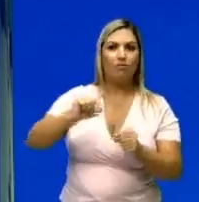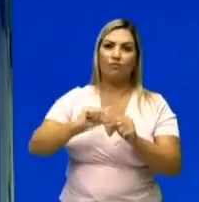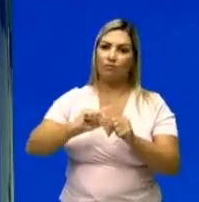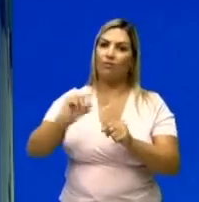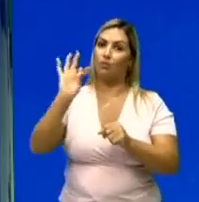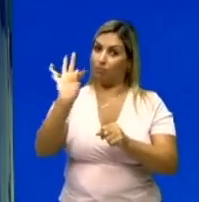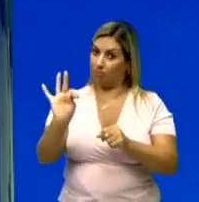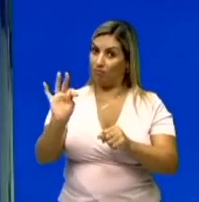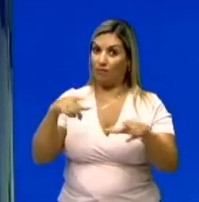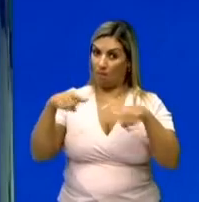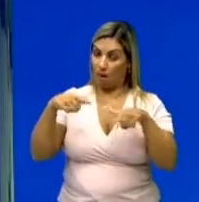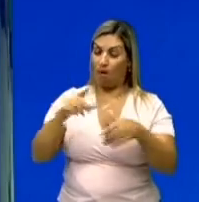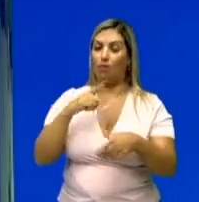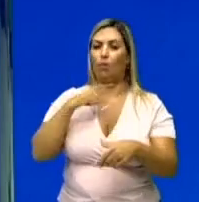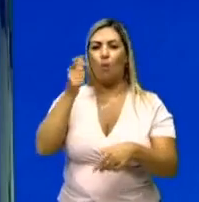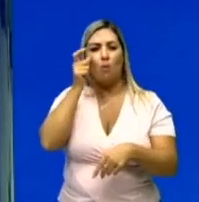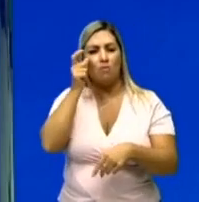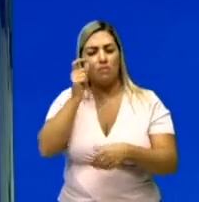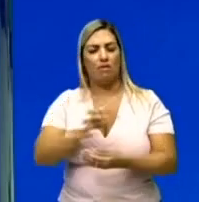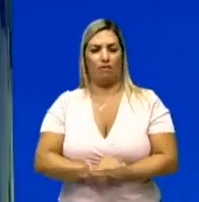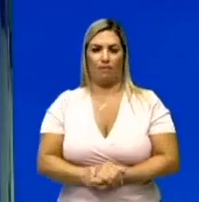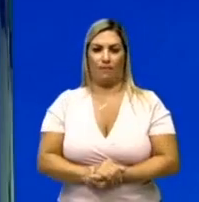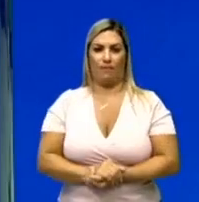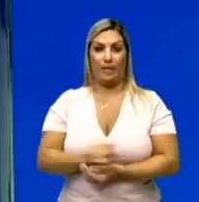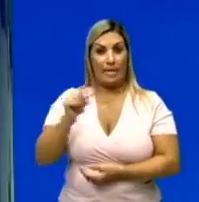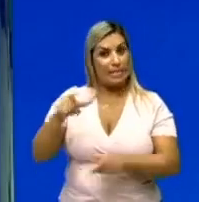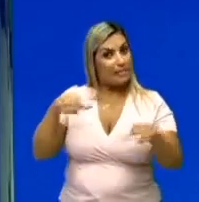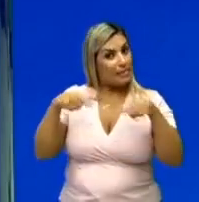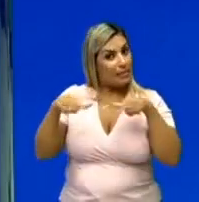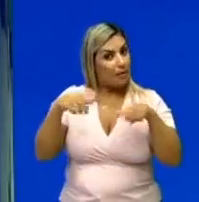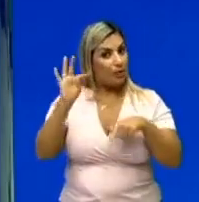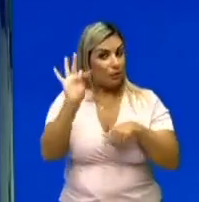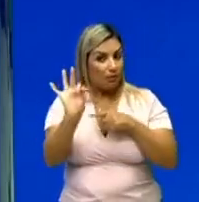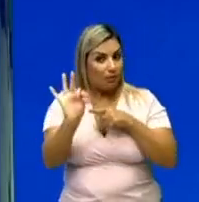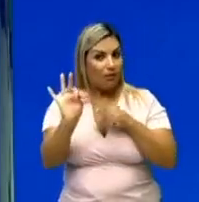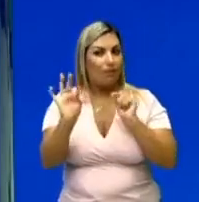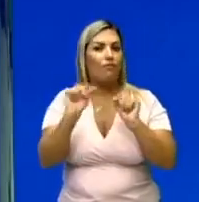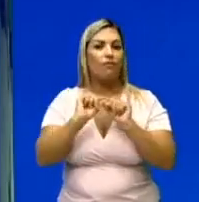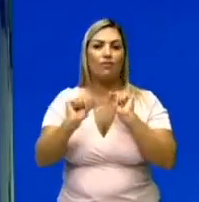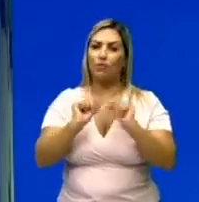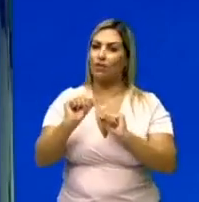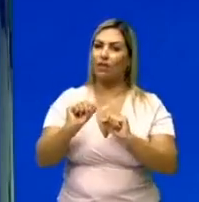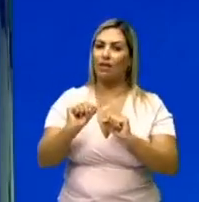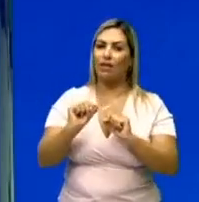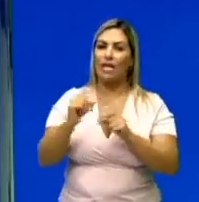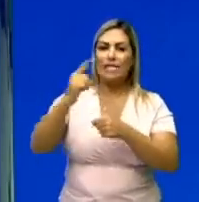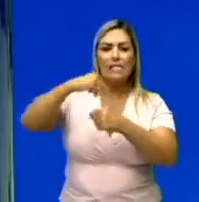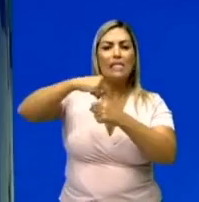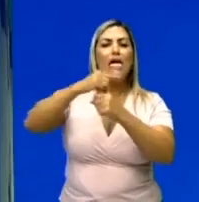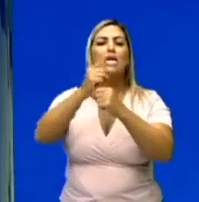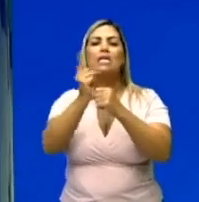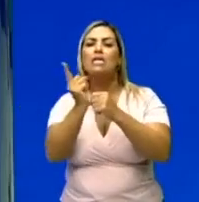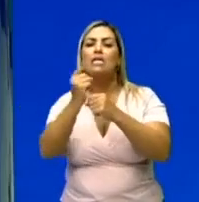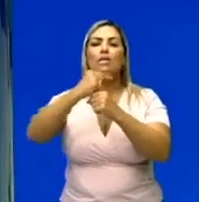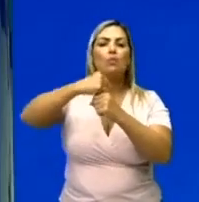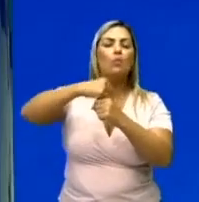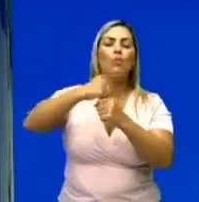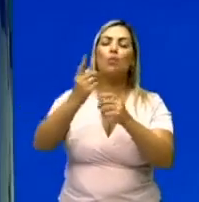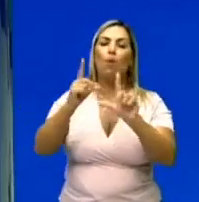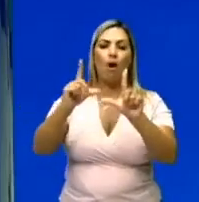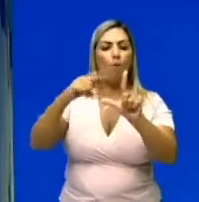trabalho. E esse trabalho, observa aqui. Esse trabalho vai ser que ângulo que eu vou ter?